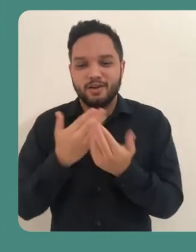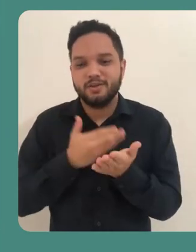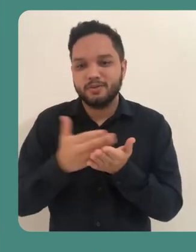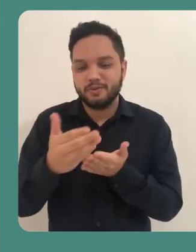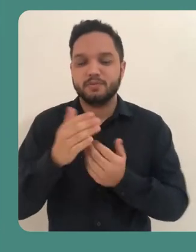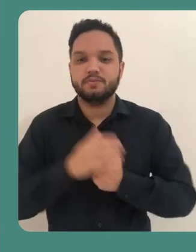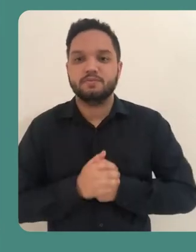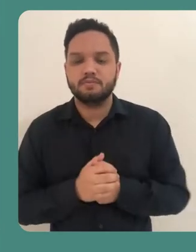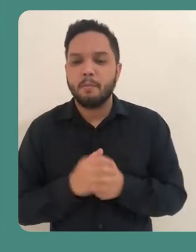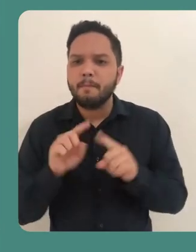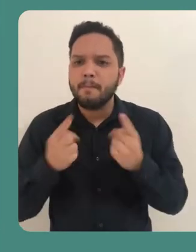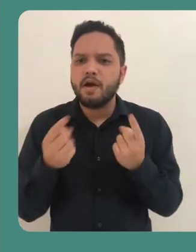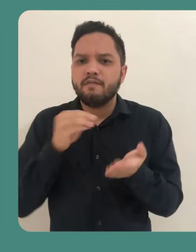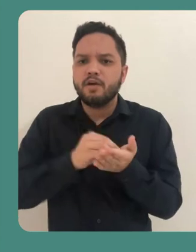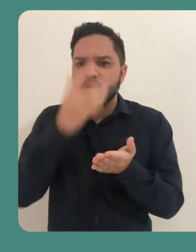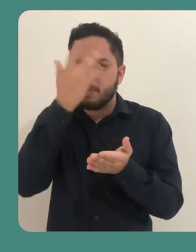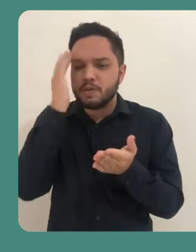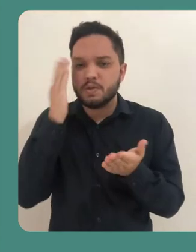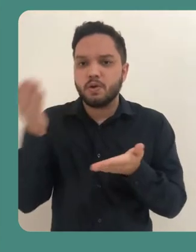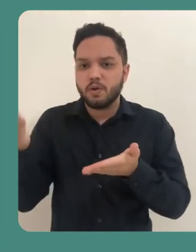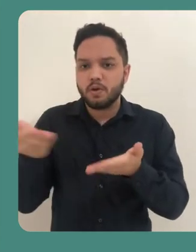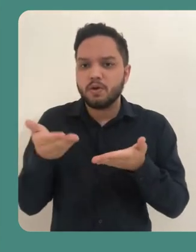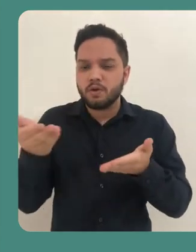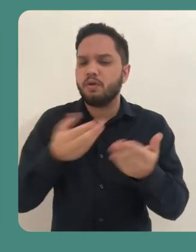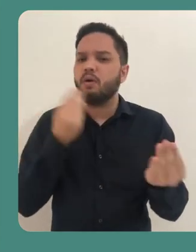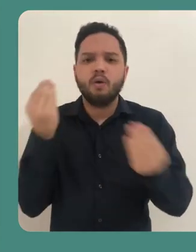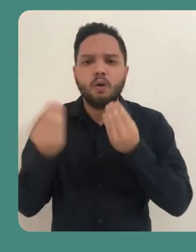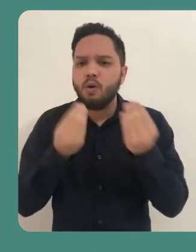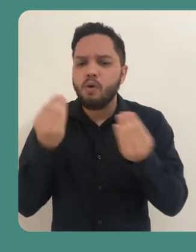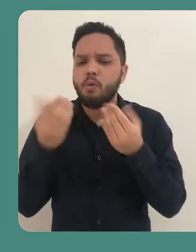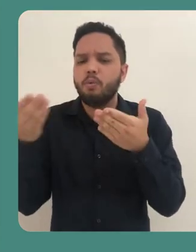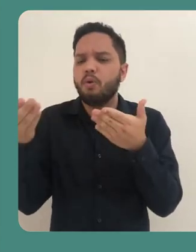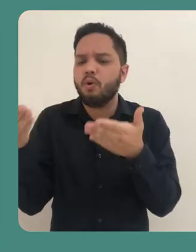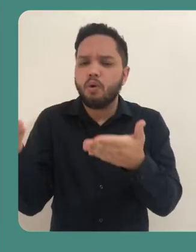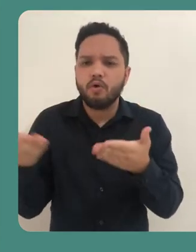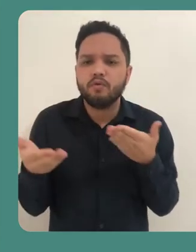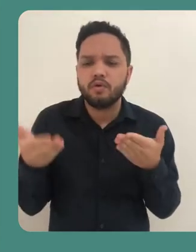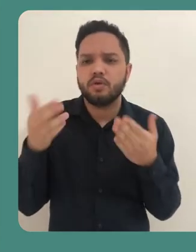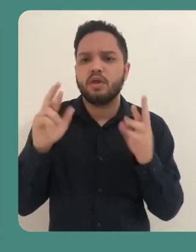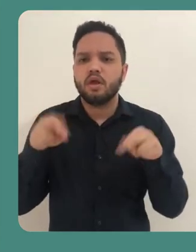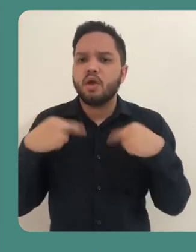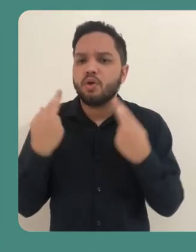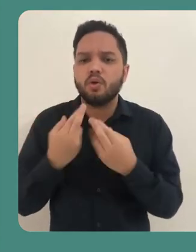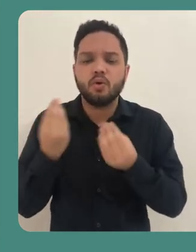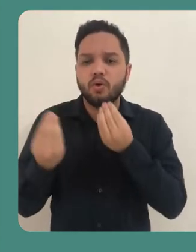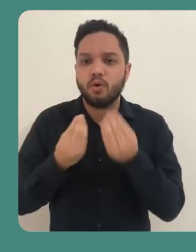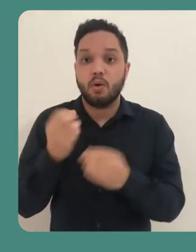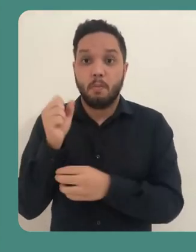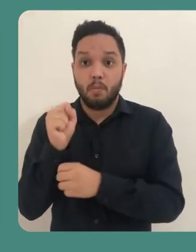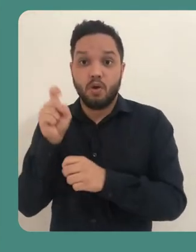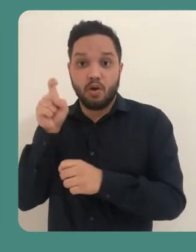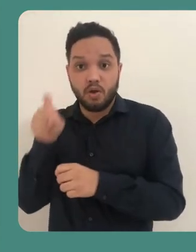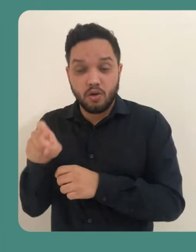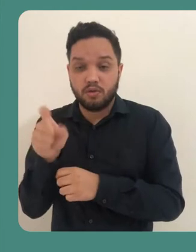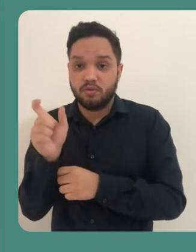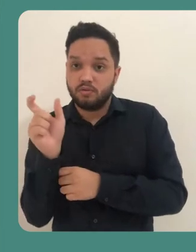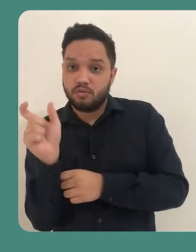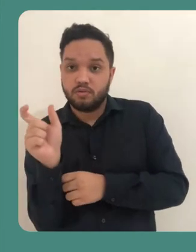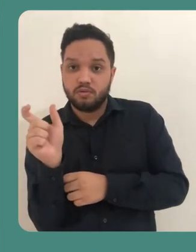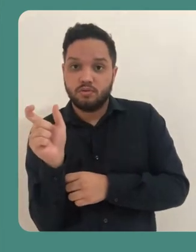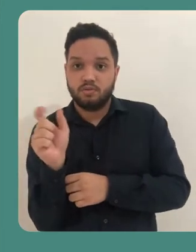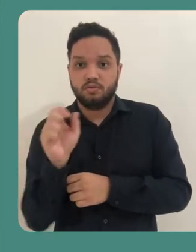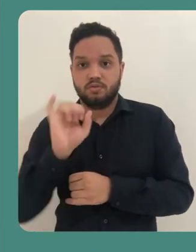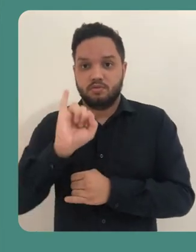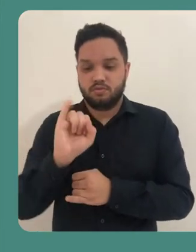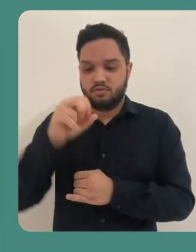Mas observe que não há convidados. Para você fazer convite para as pessoas ingressarem nessa reunião, você pode clicar nesse